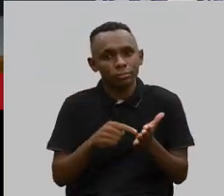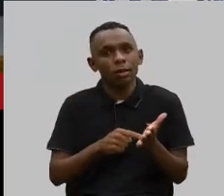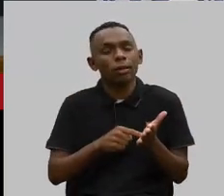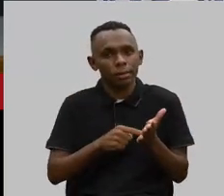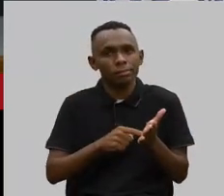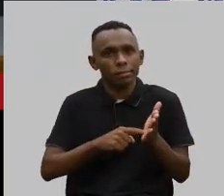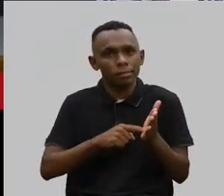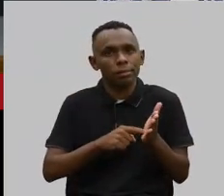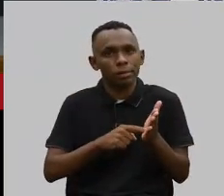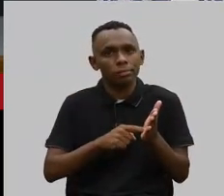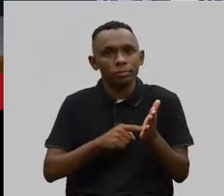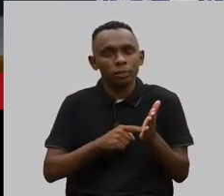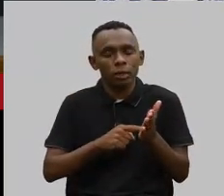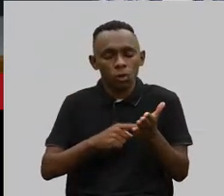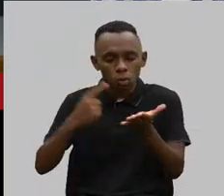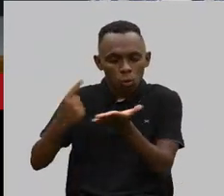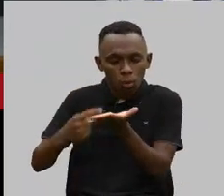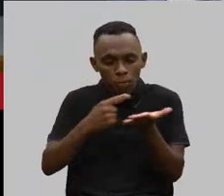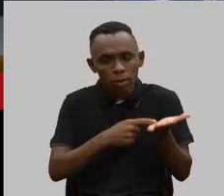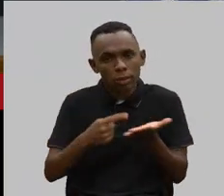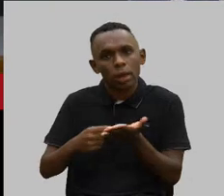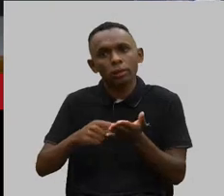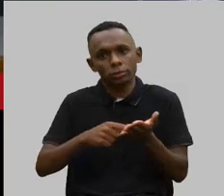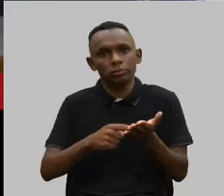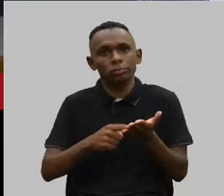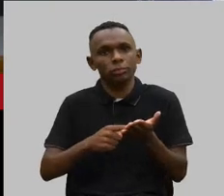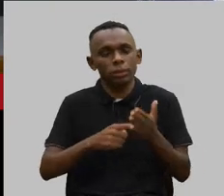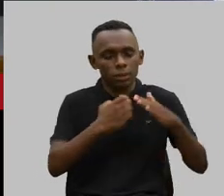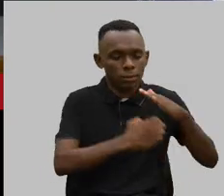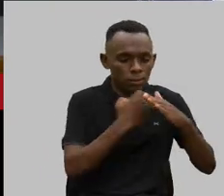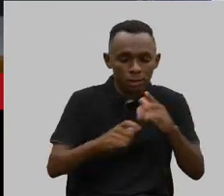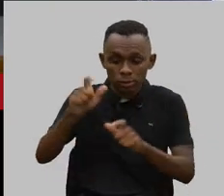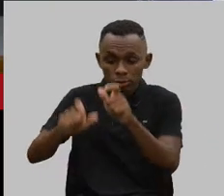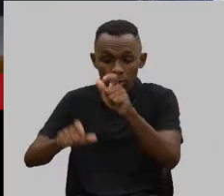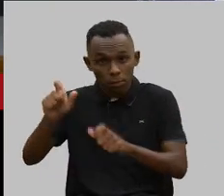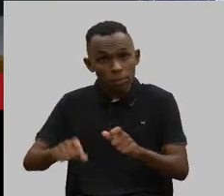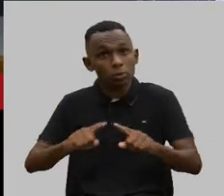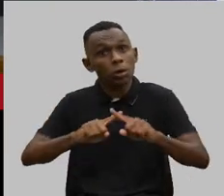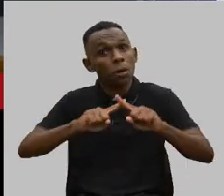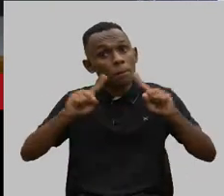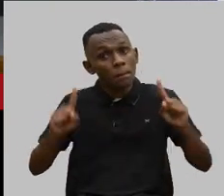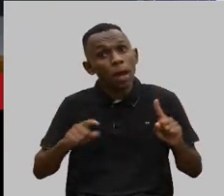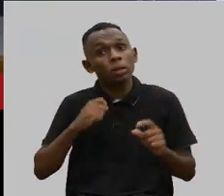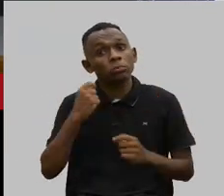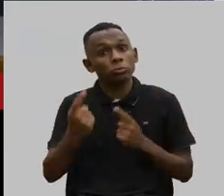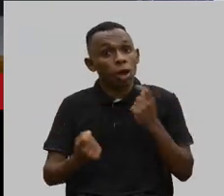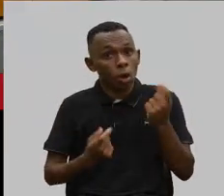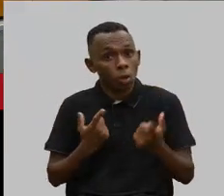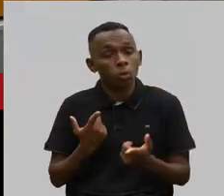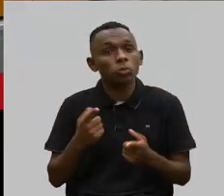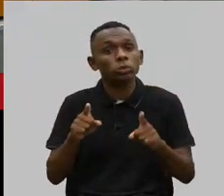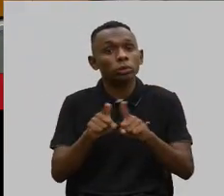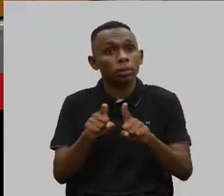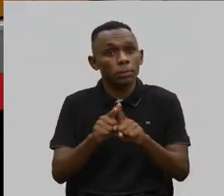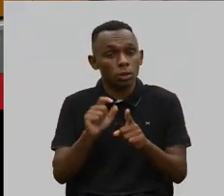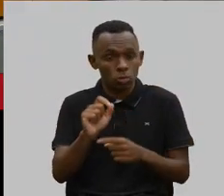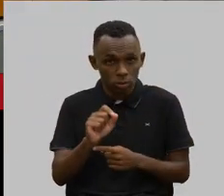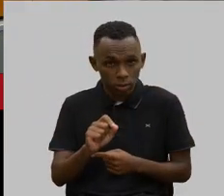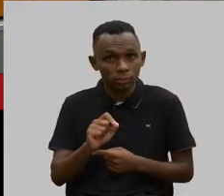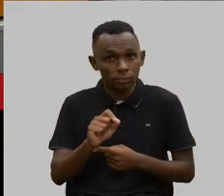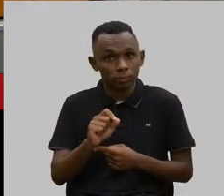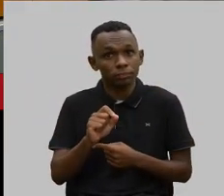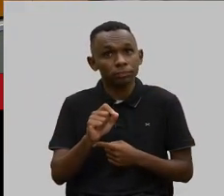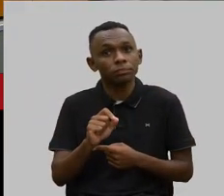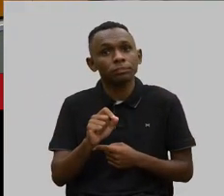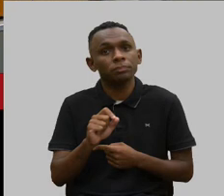entre as partes ali. Agora, em casos de excessos, doutora Leite, em casos de